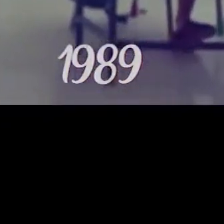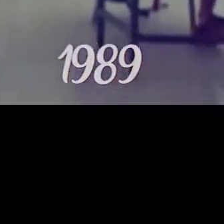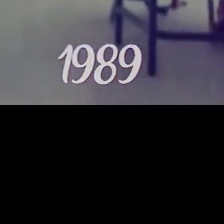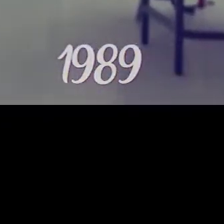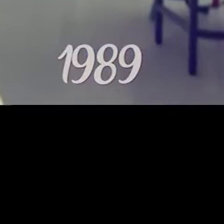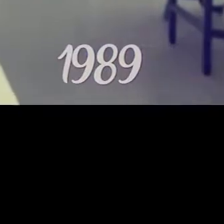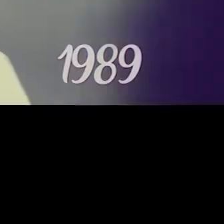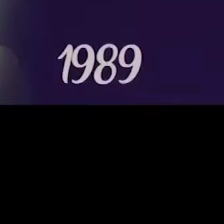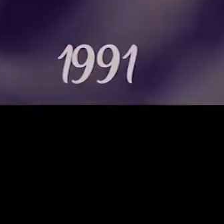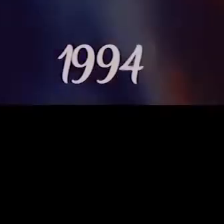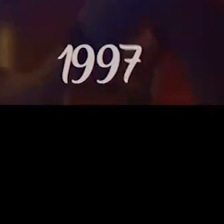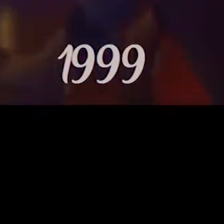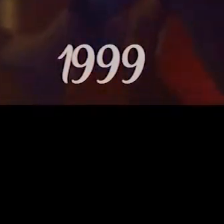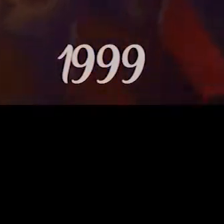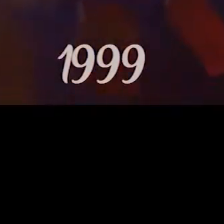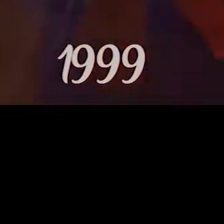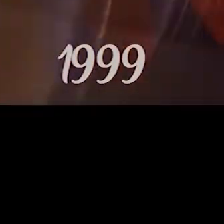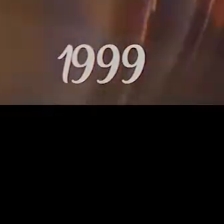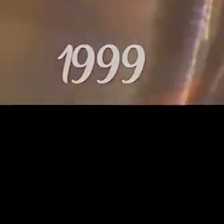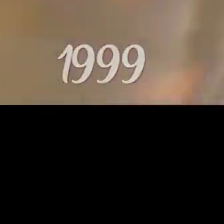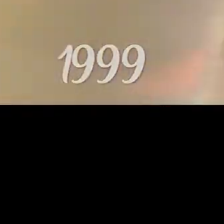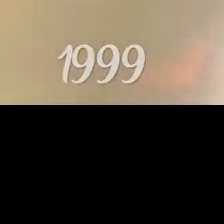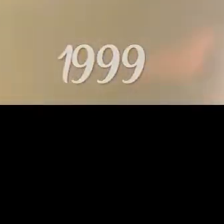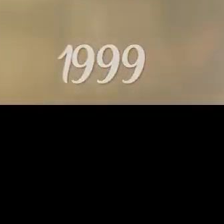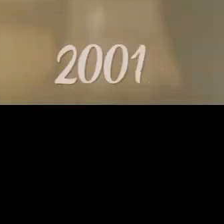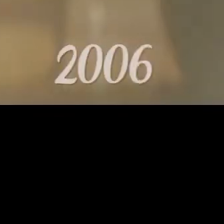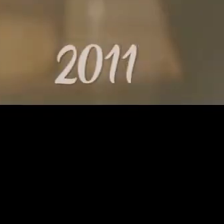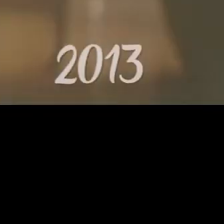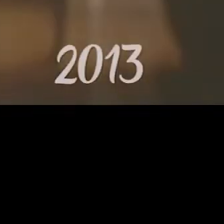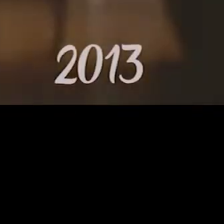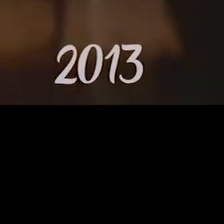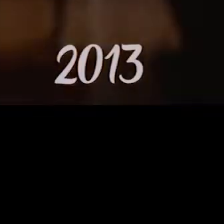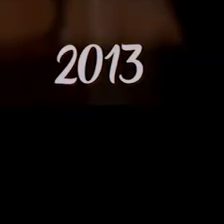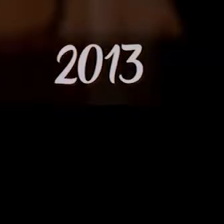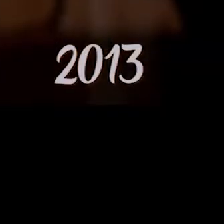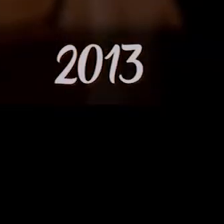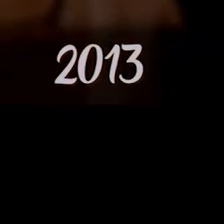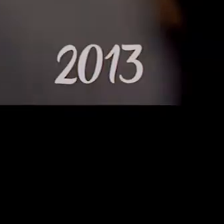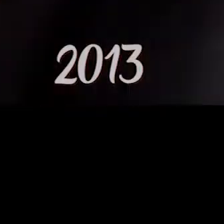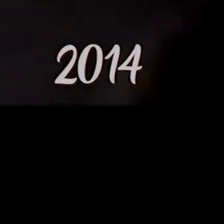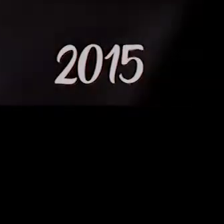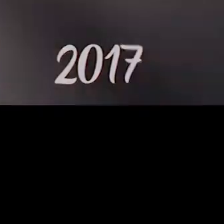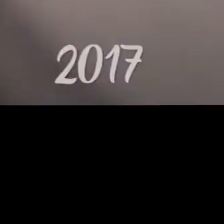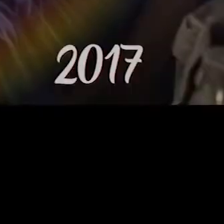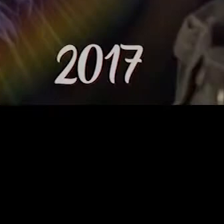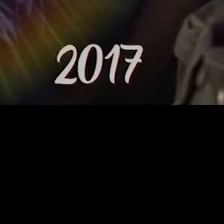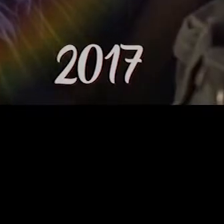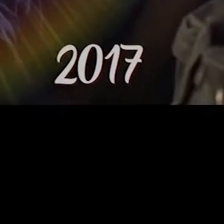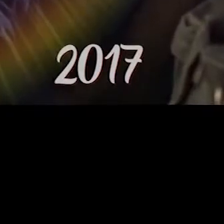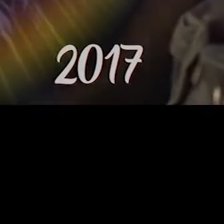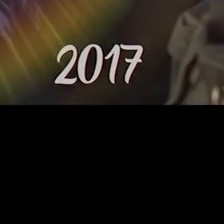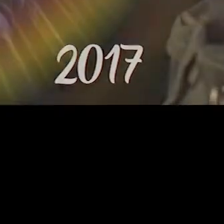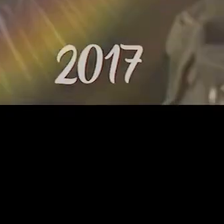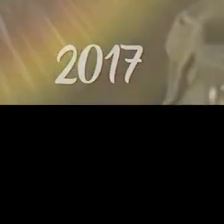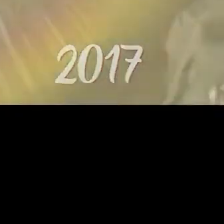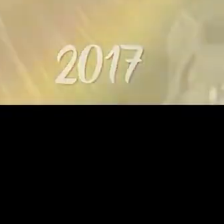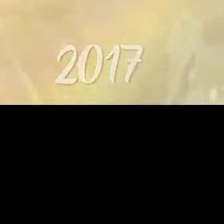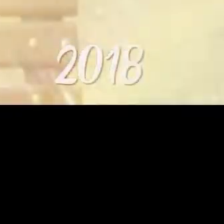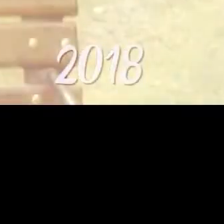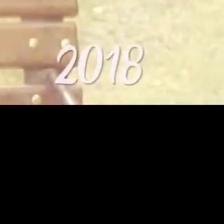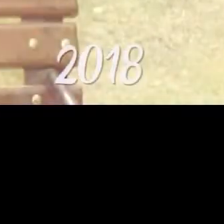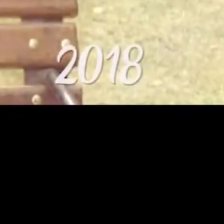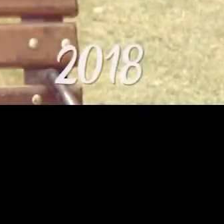Os benefícios ficam para a infância, a adolescência e para a vida toda. Por isso, eu pretendo